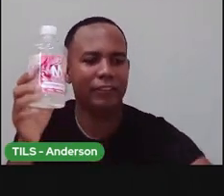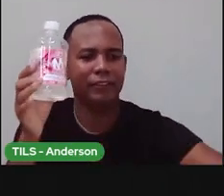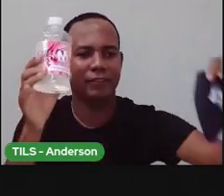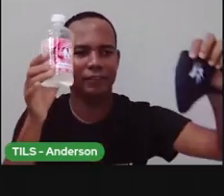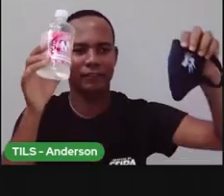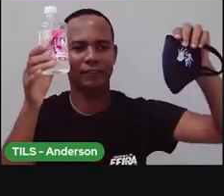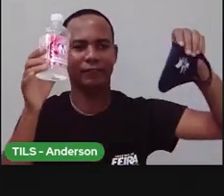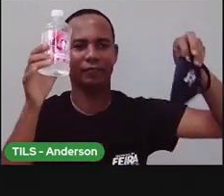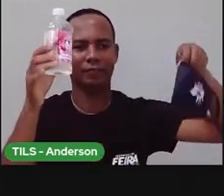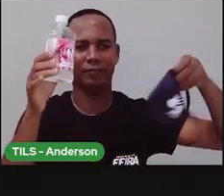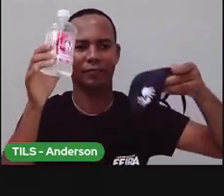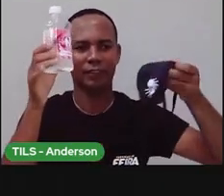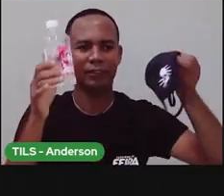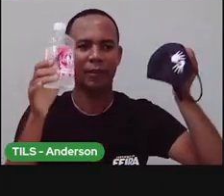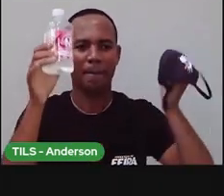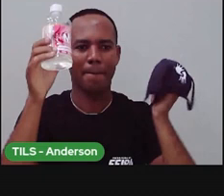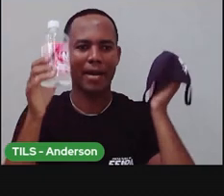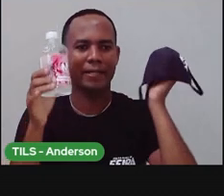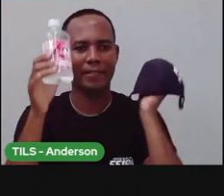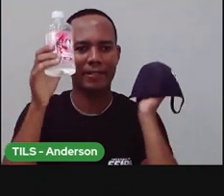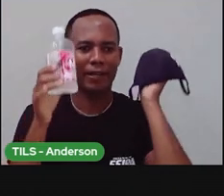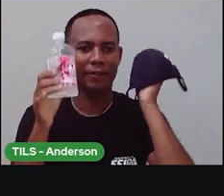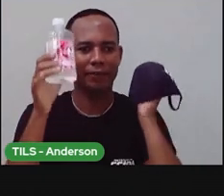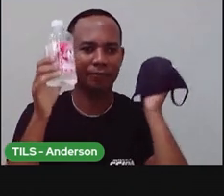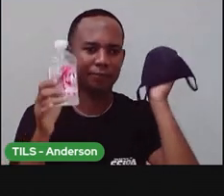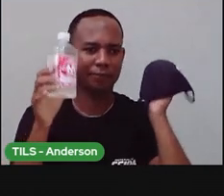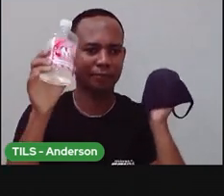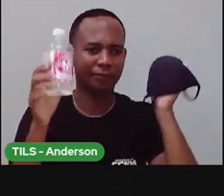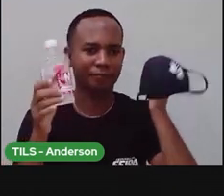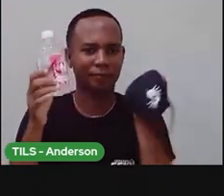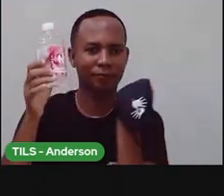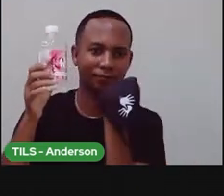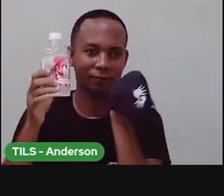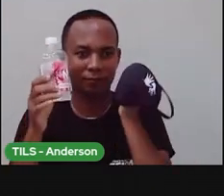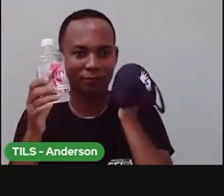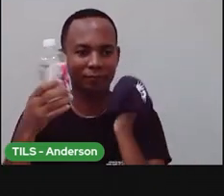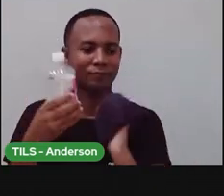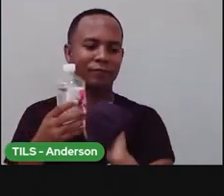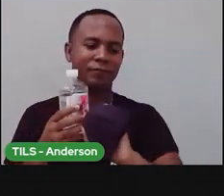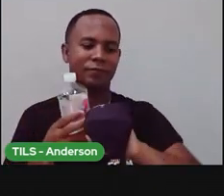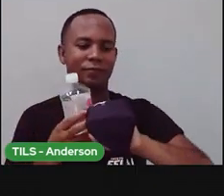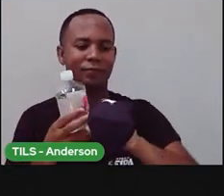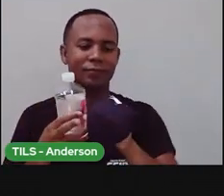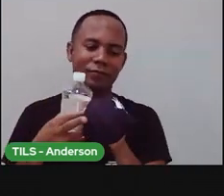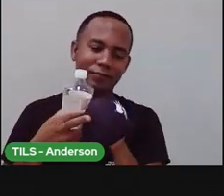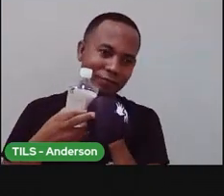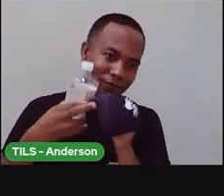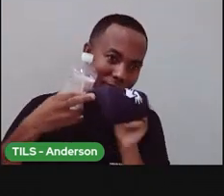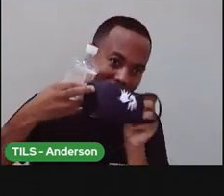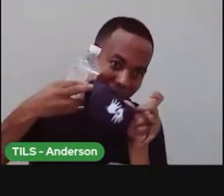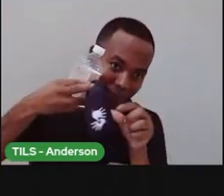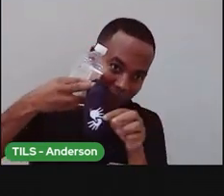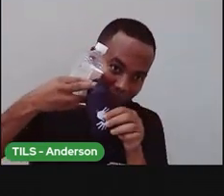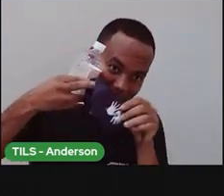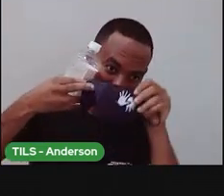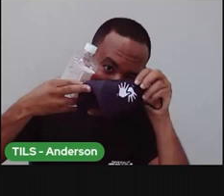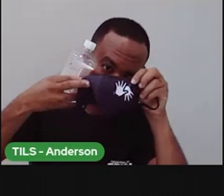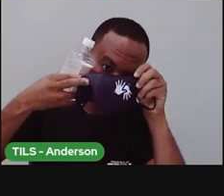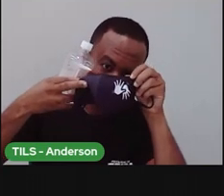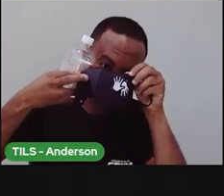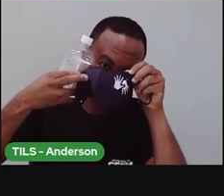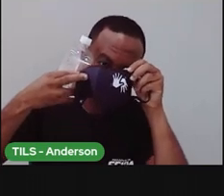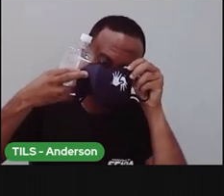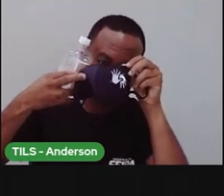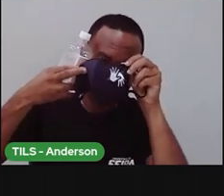Usem álcool em gel e usem máscara. Eu amo essa máscara de Anderson, que tem a mãozinha ali de livros, né? um sinalzinho.